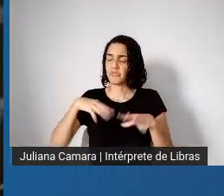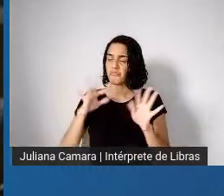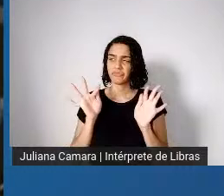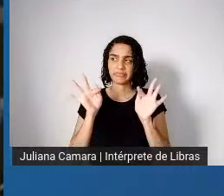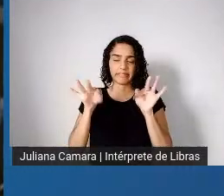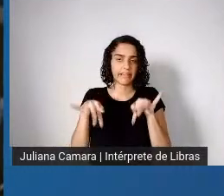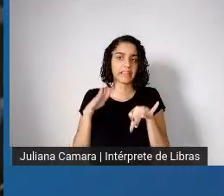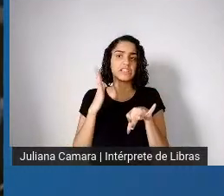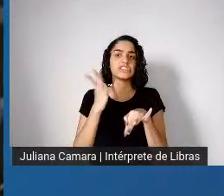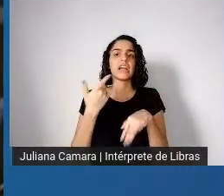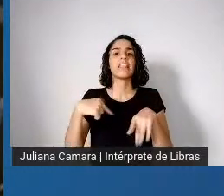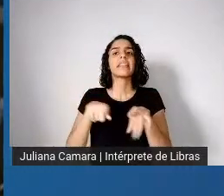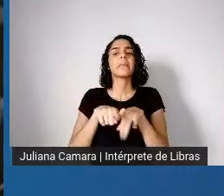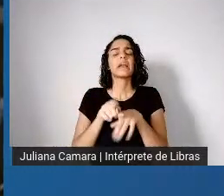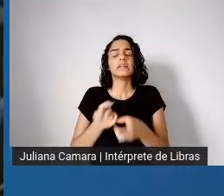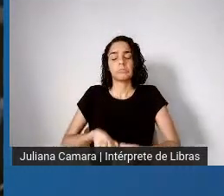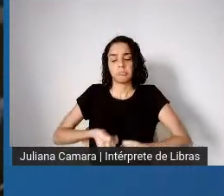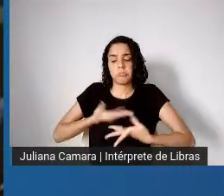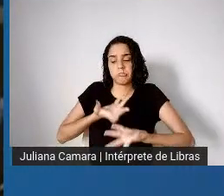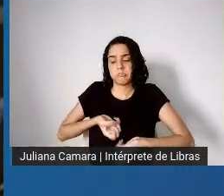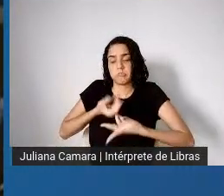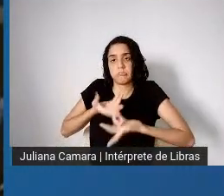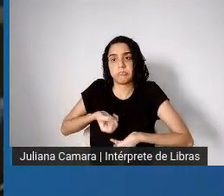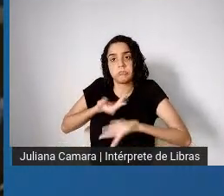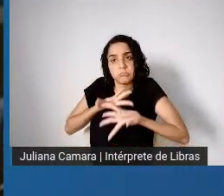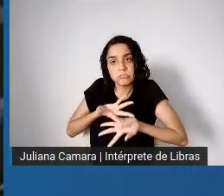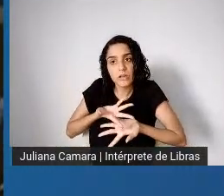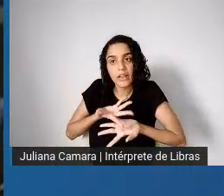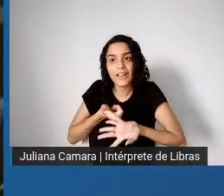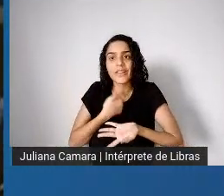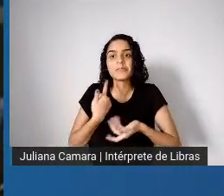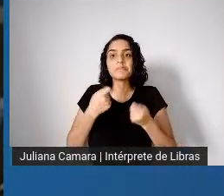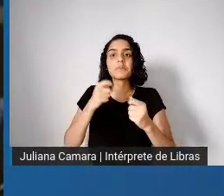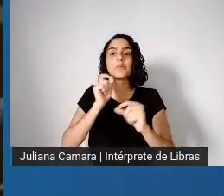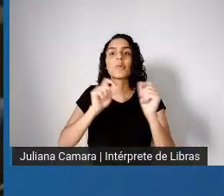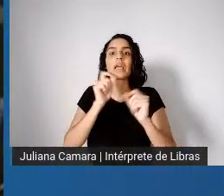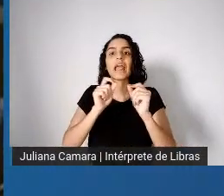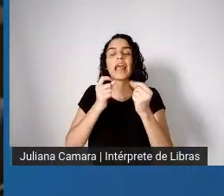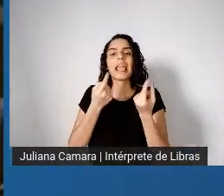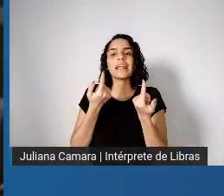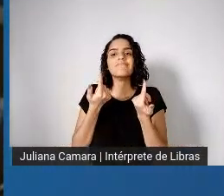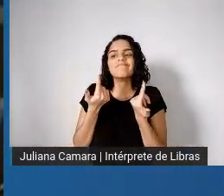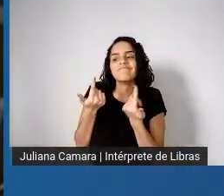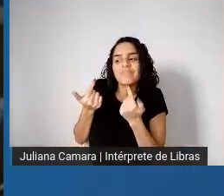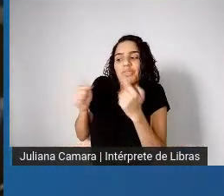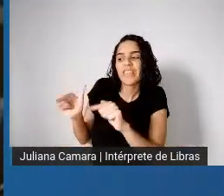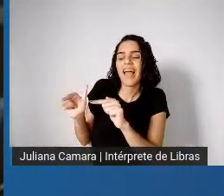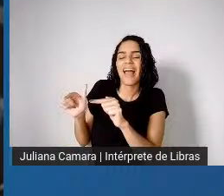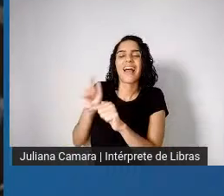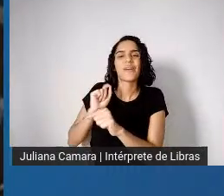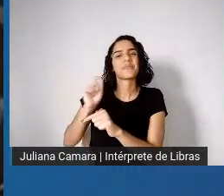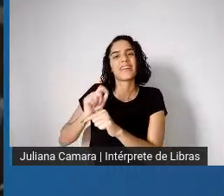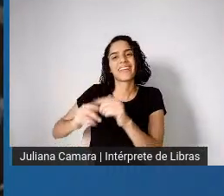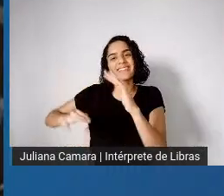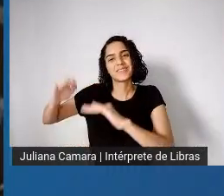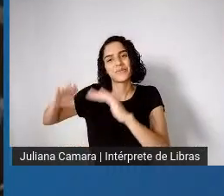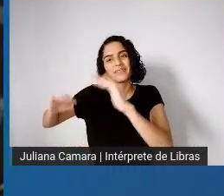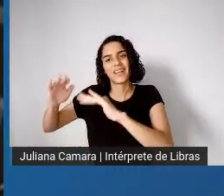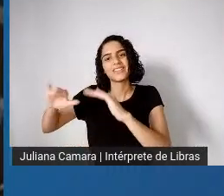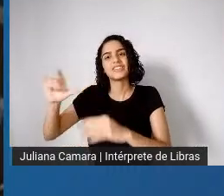também como um desabafo aqui, lutar contra a desigualdade hoje envolve duas coisas centrais.